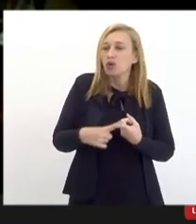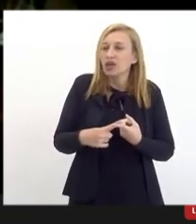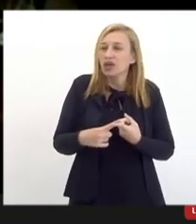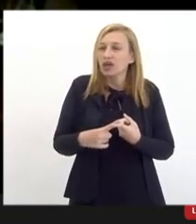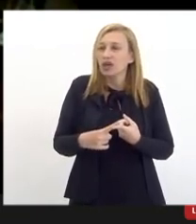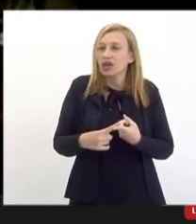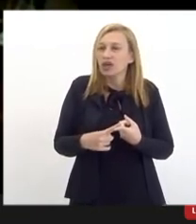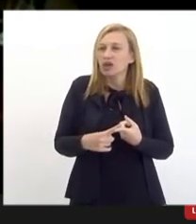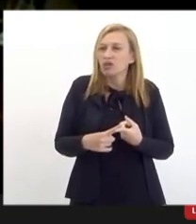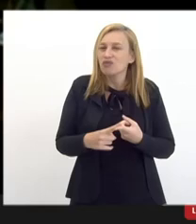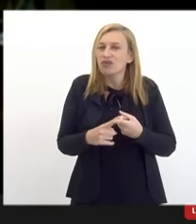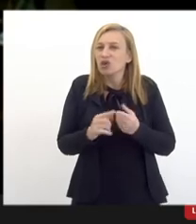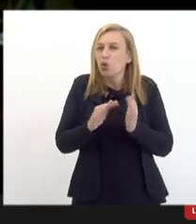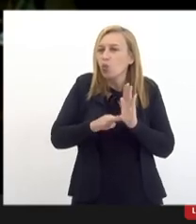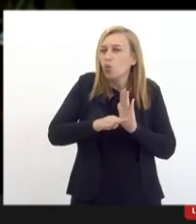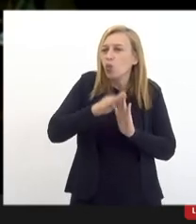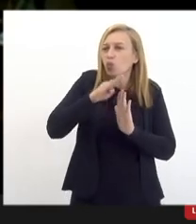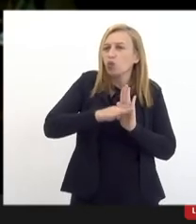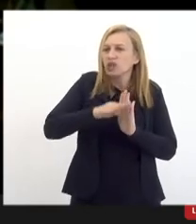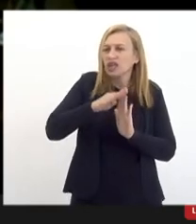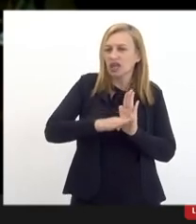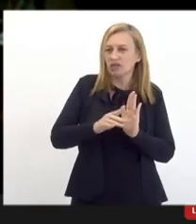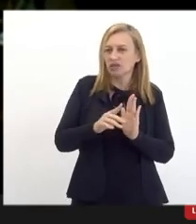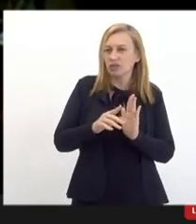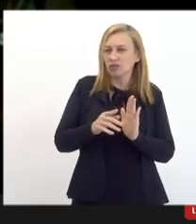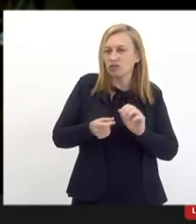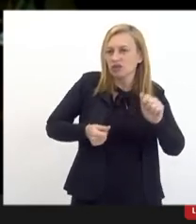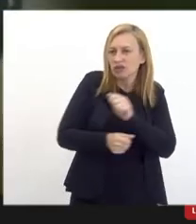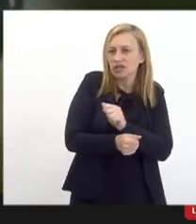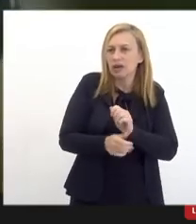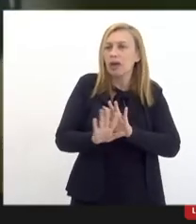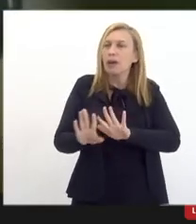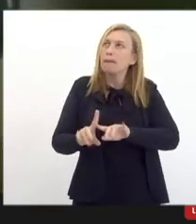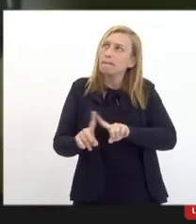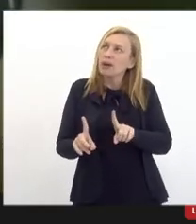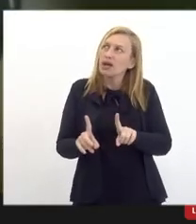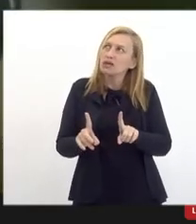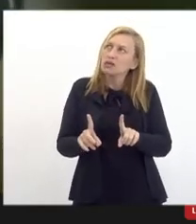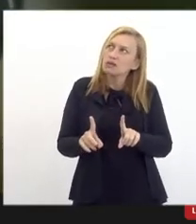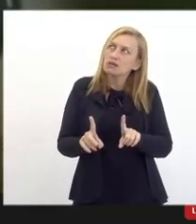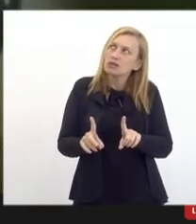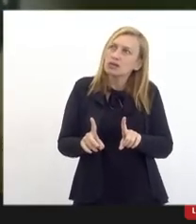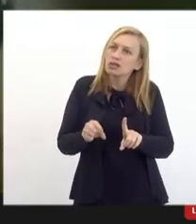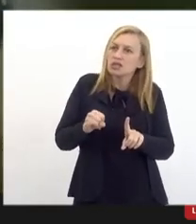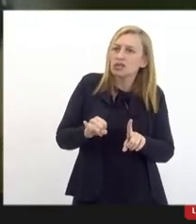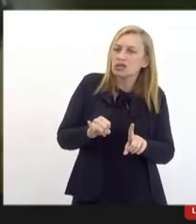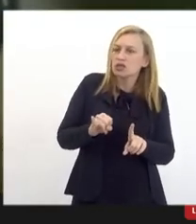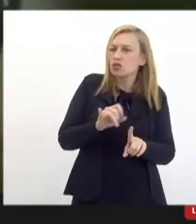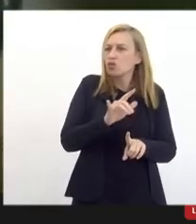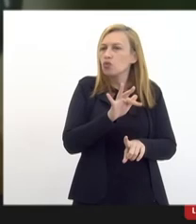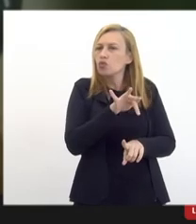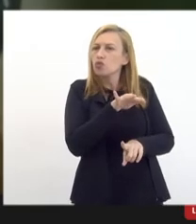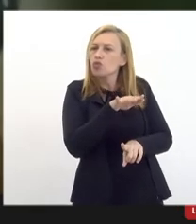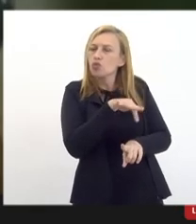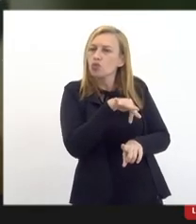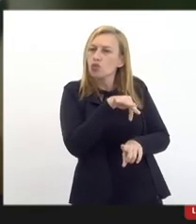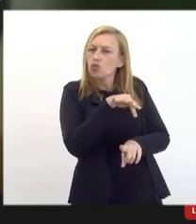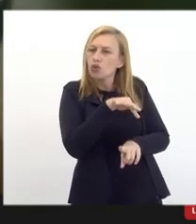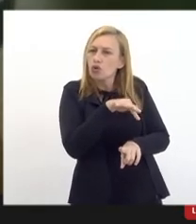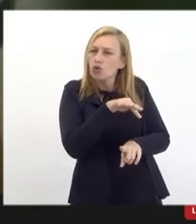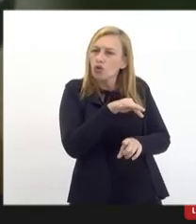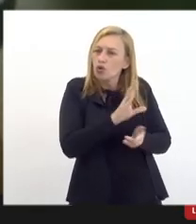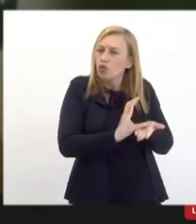represado no nível primeiro nível ali do financiamento. Mas se o fundo de Maria Mercante pudesse